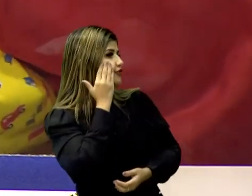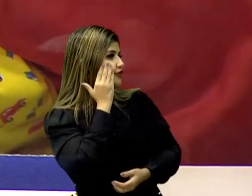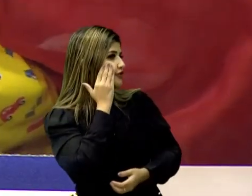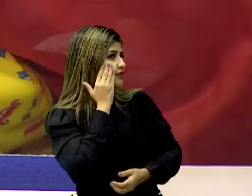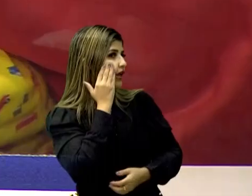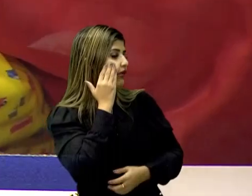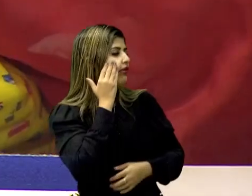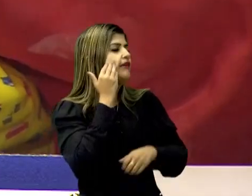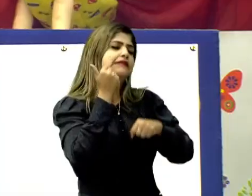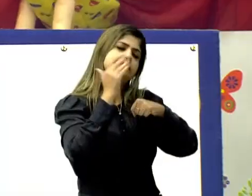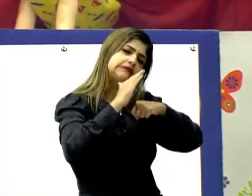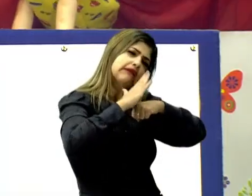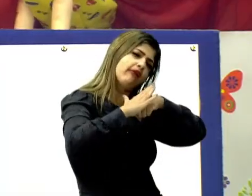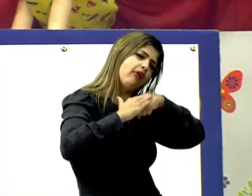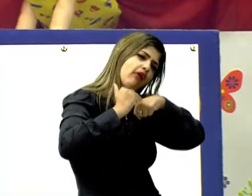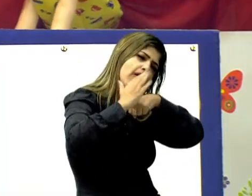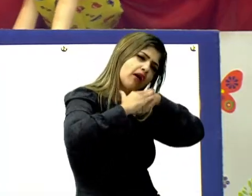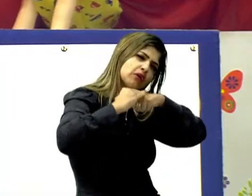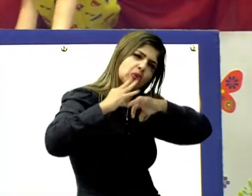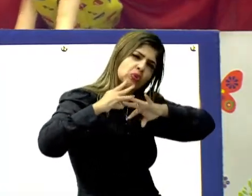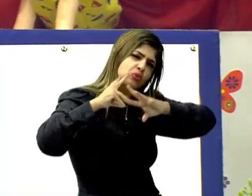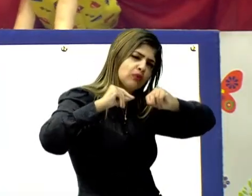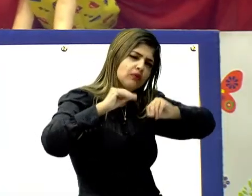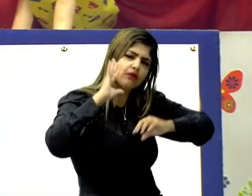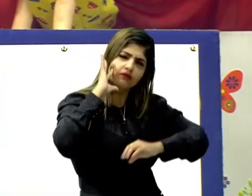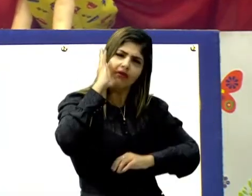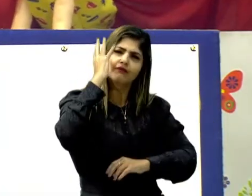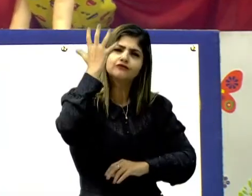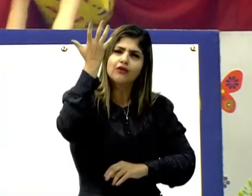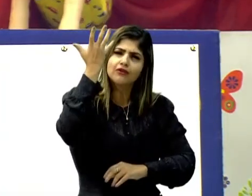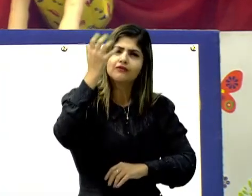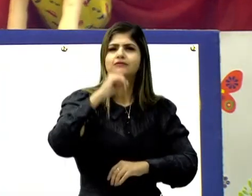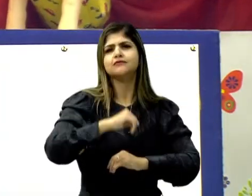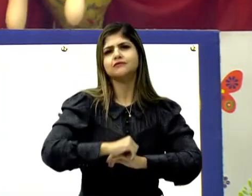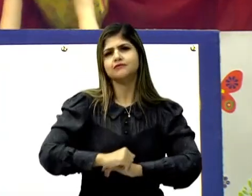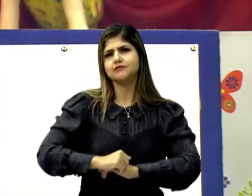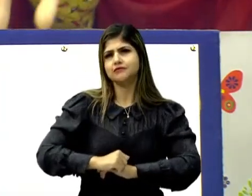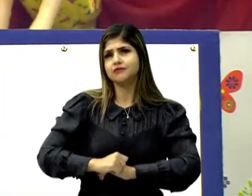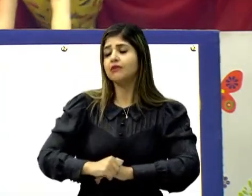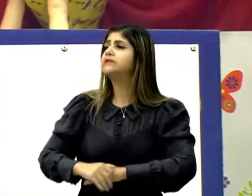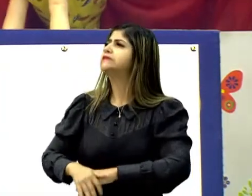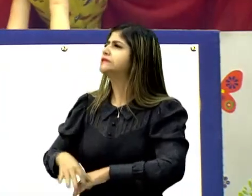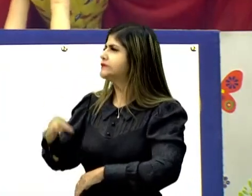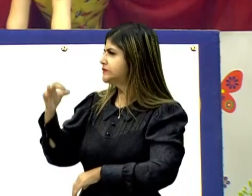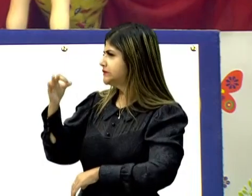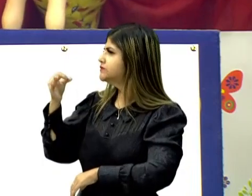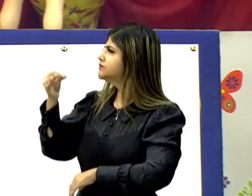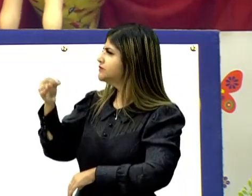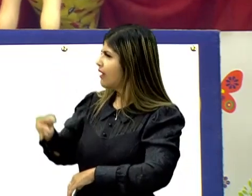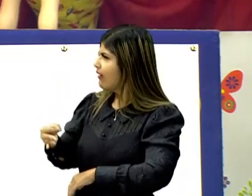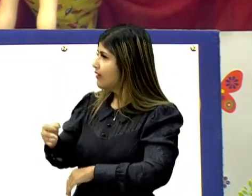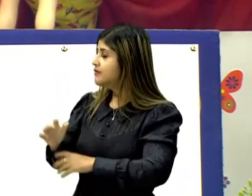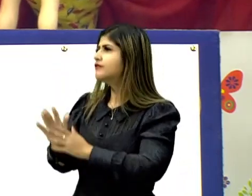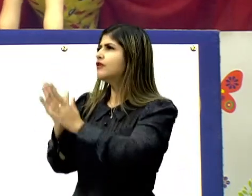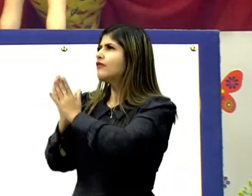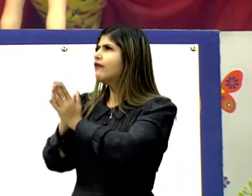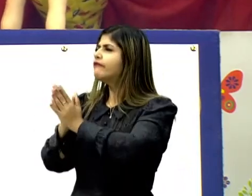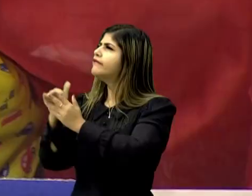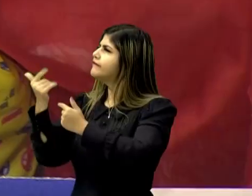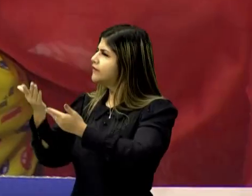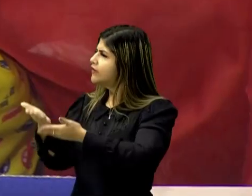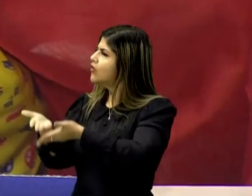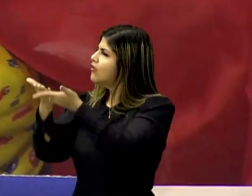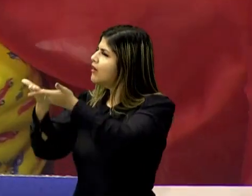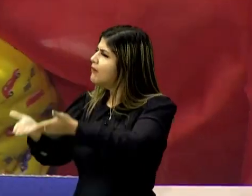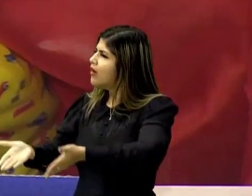é que com carinho, tudo se resolve. Isso mesmo, boneco! Boneco, você viu eu falando o que nós comemoramos